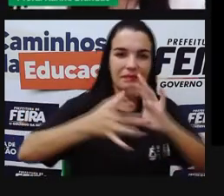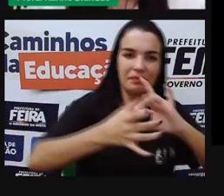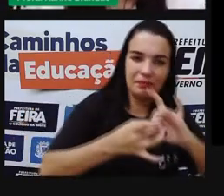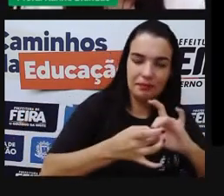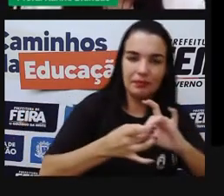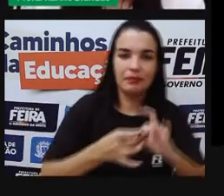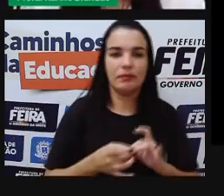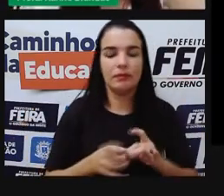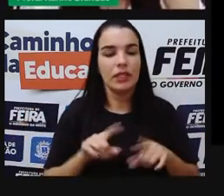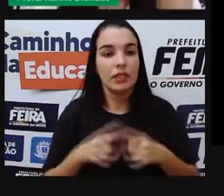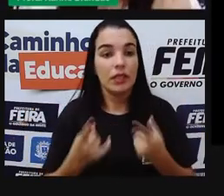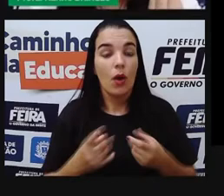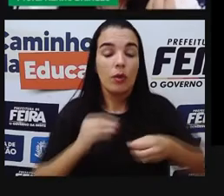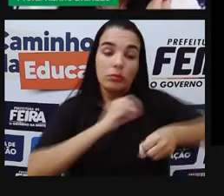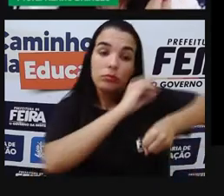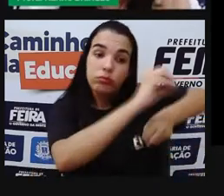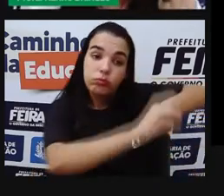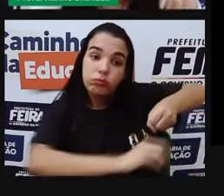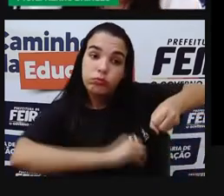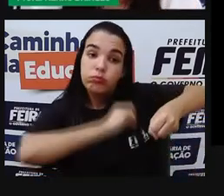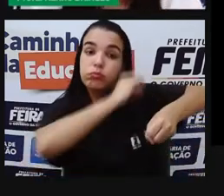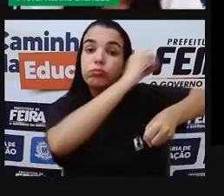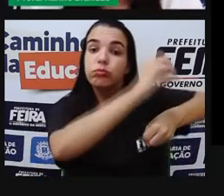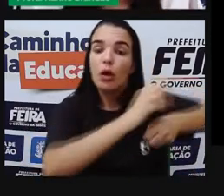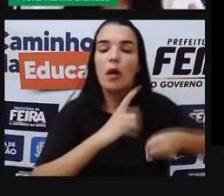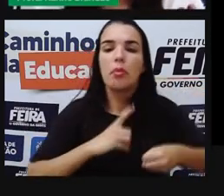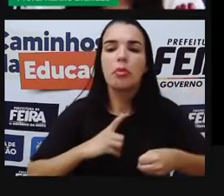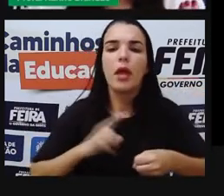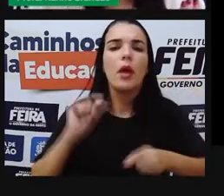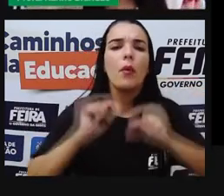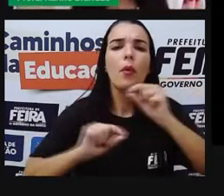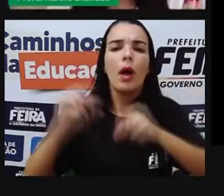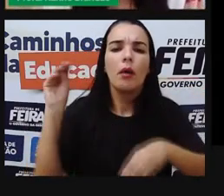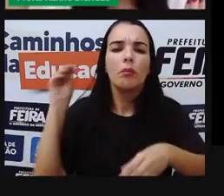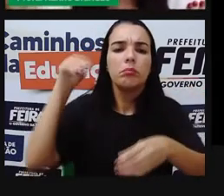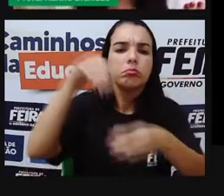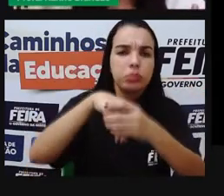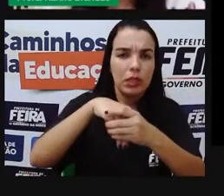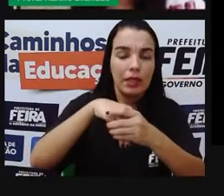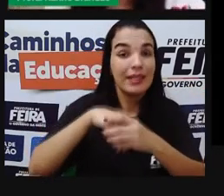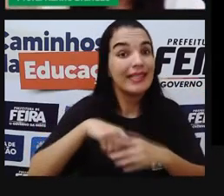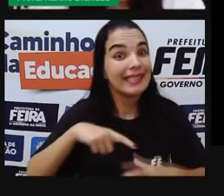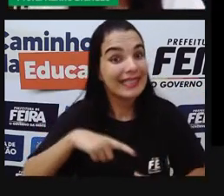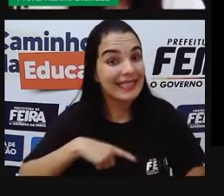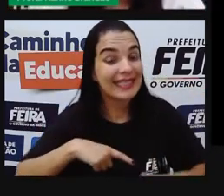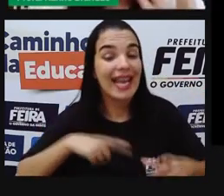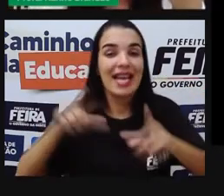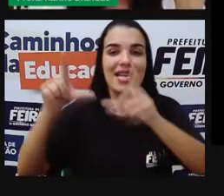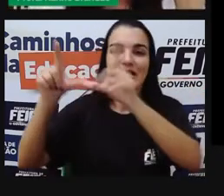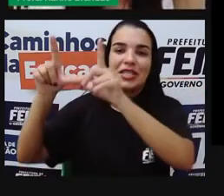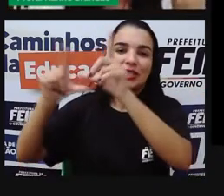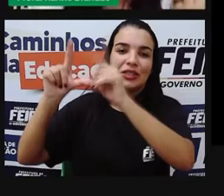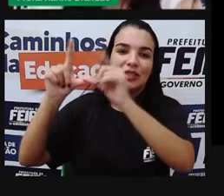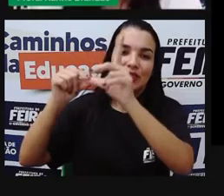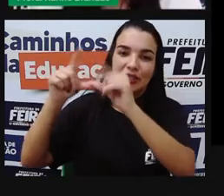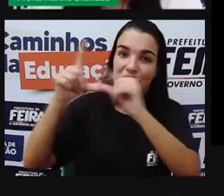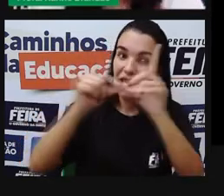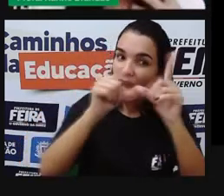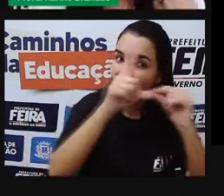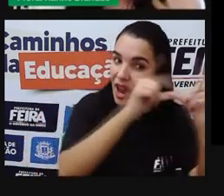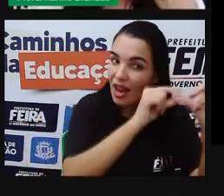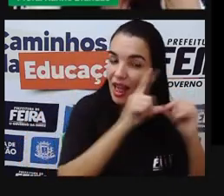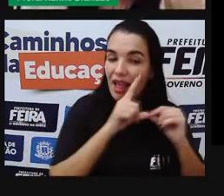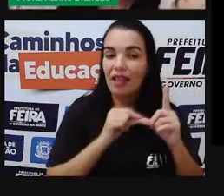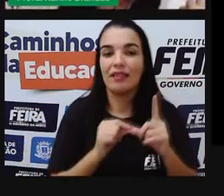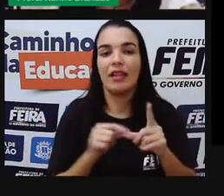pensa no sistema solar? A nossa estrela. Então, todo sistema estelar, solar, ele vai ter uma estrela.